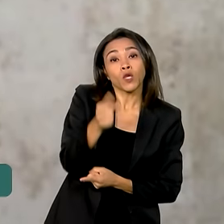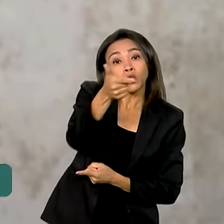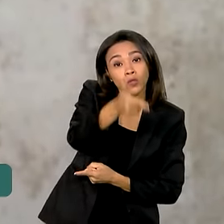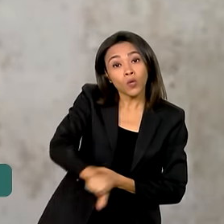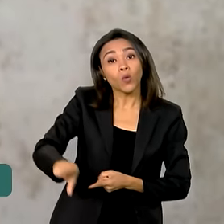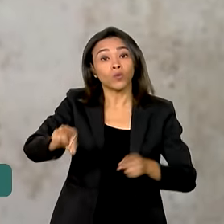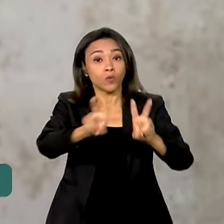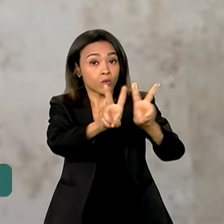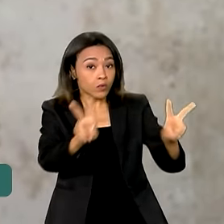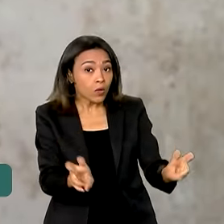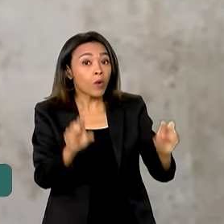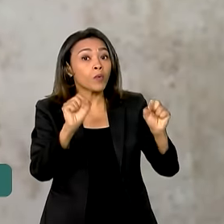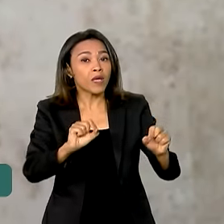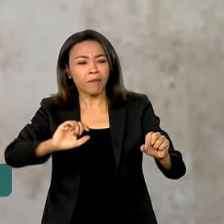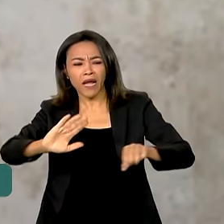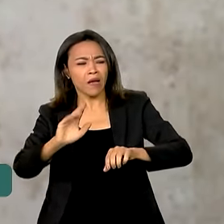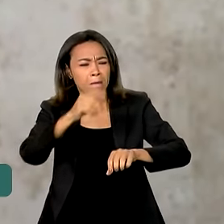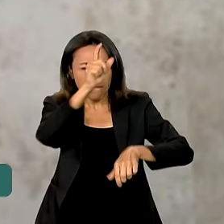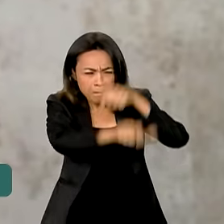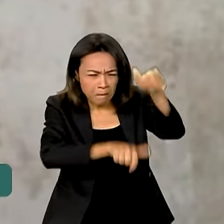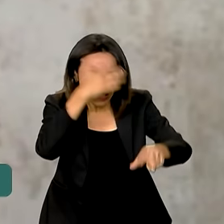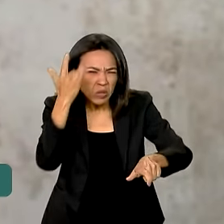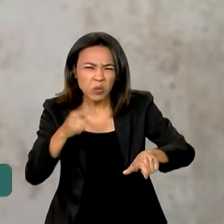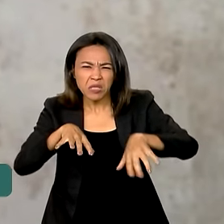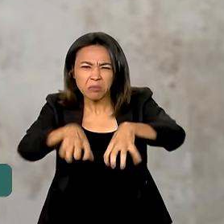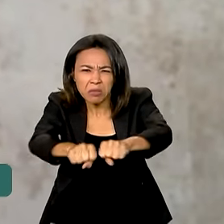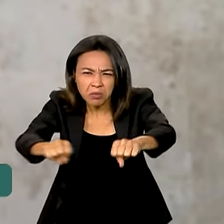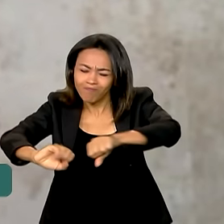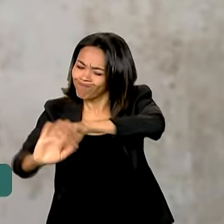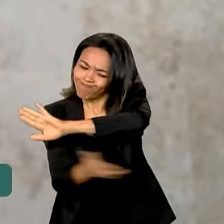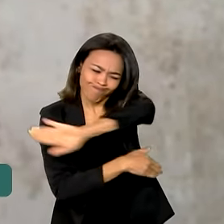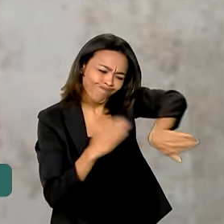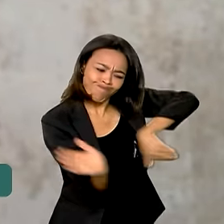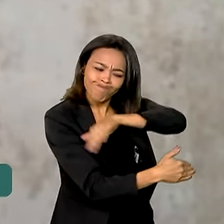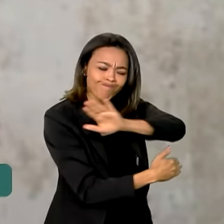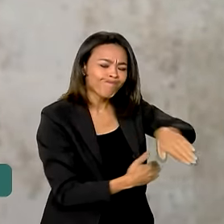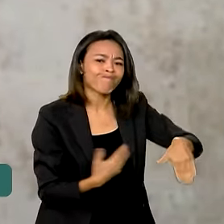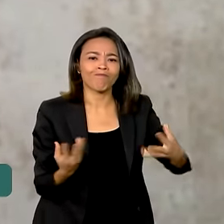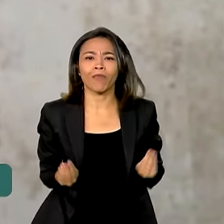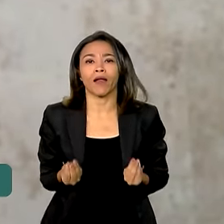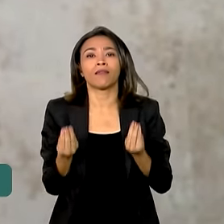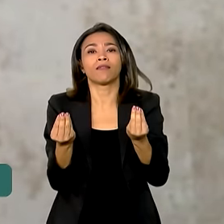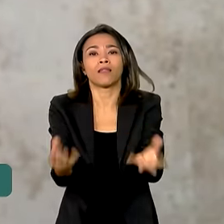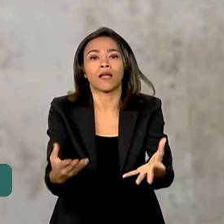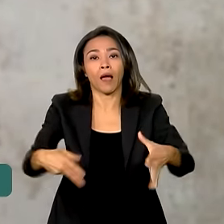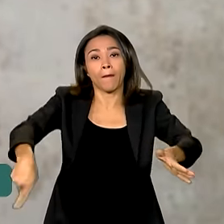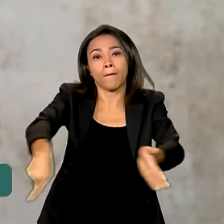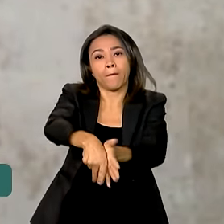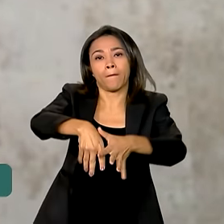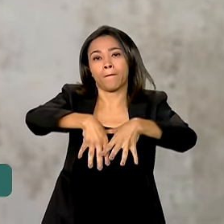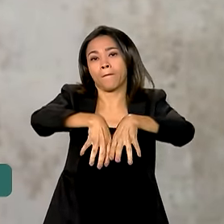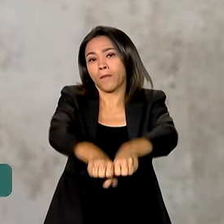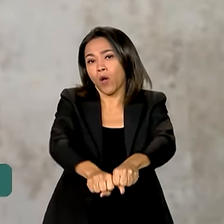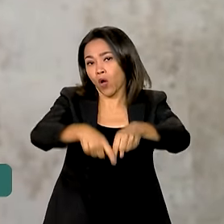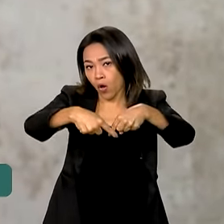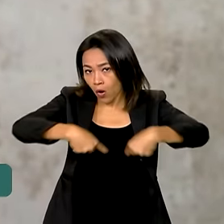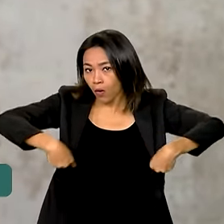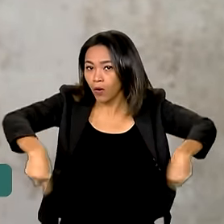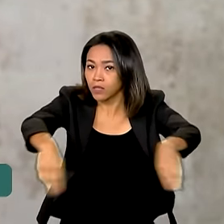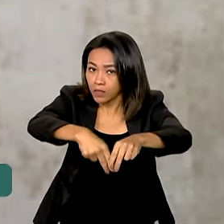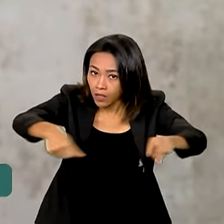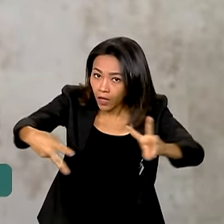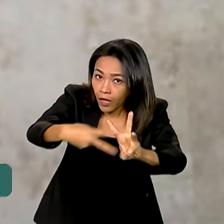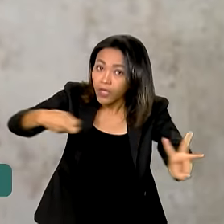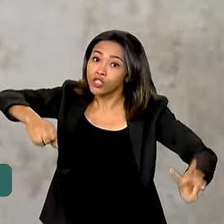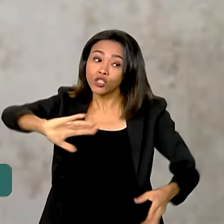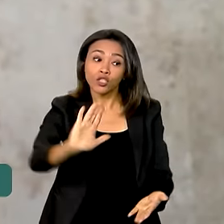especificamente à desintrusão, que nada mais é de uma reintegração de posse, a gente retira os invasores e